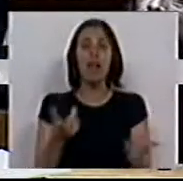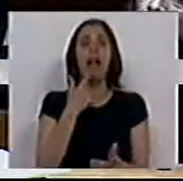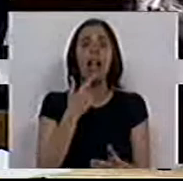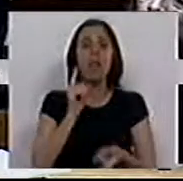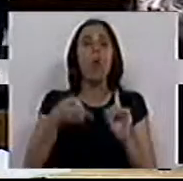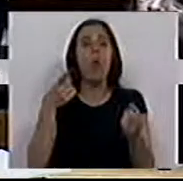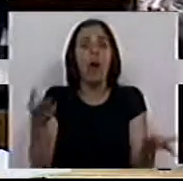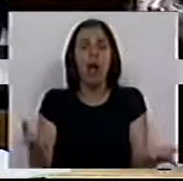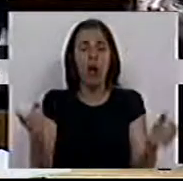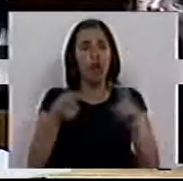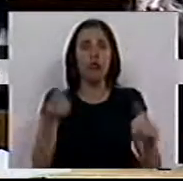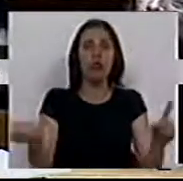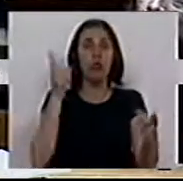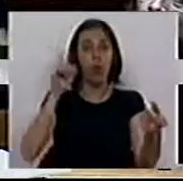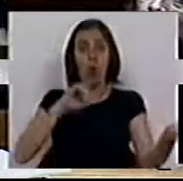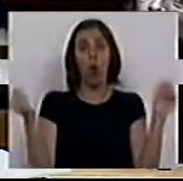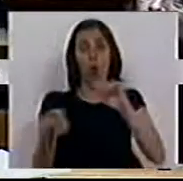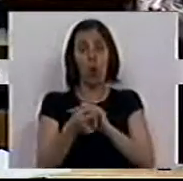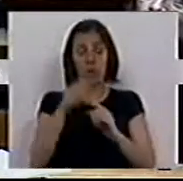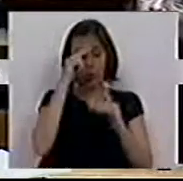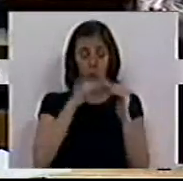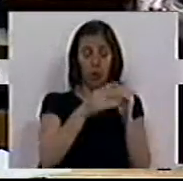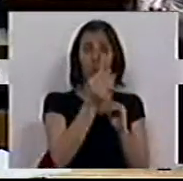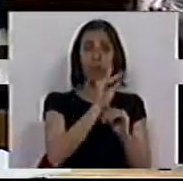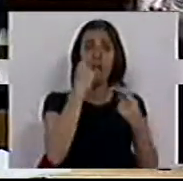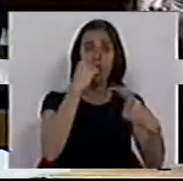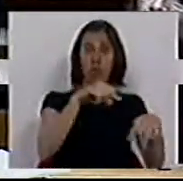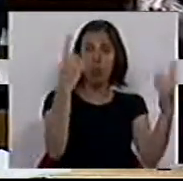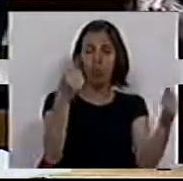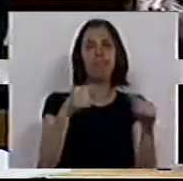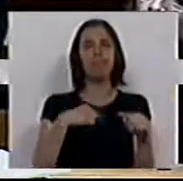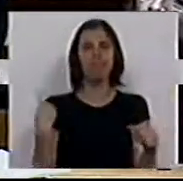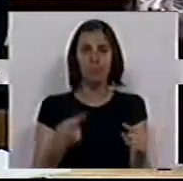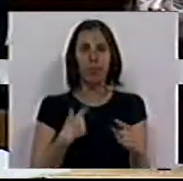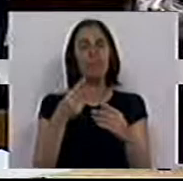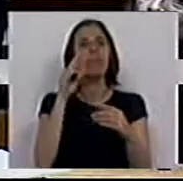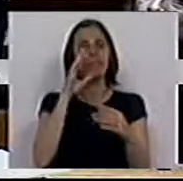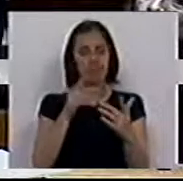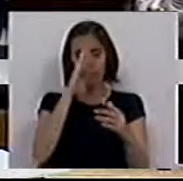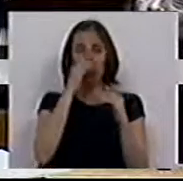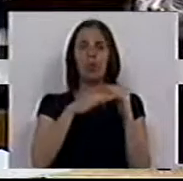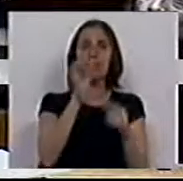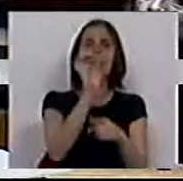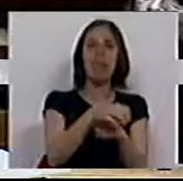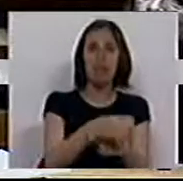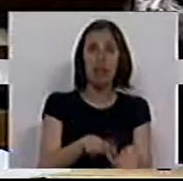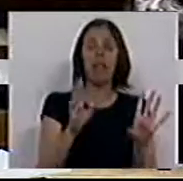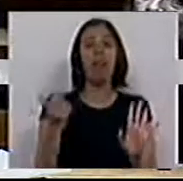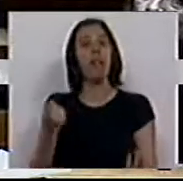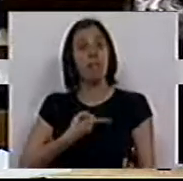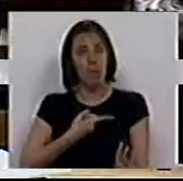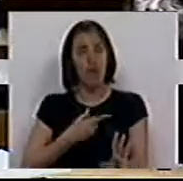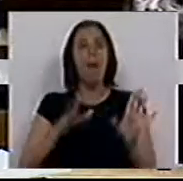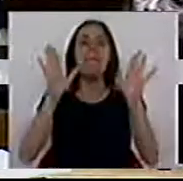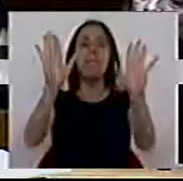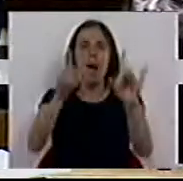O que isso apela? Não é ao contrário da sustentabilidade das finanças públicas. Vamos ter finanças públicas sustentáveis sim, e devemos